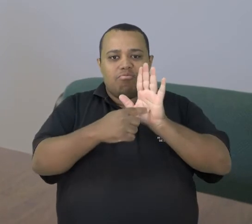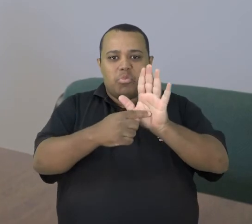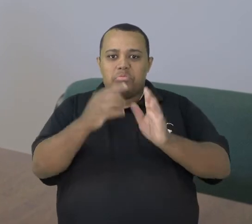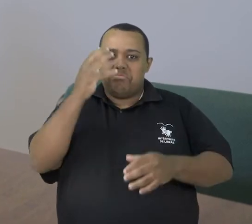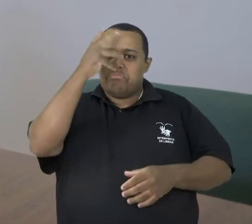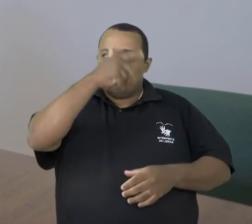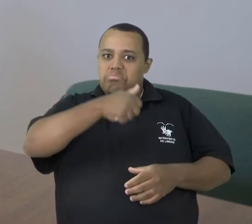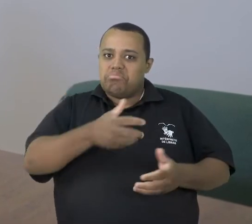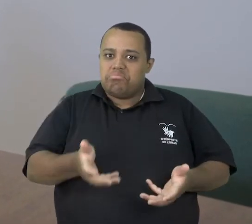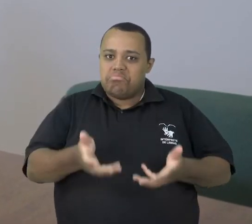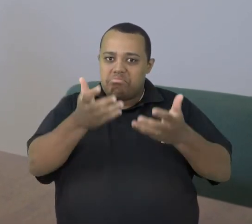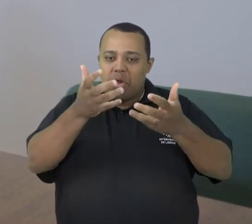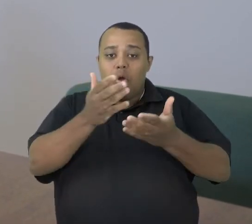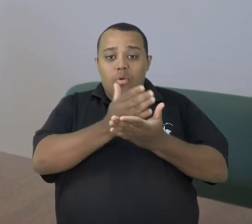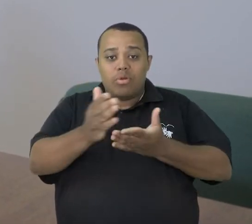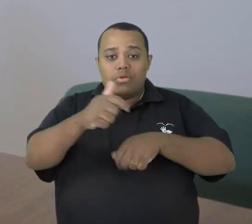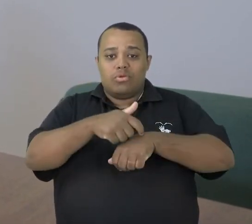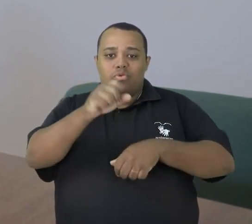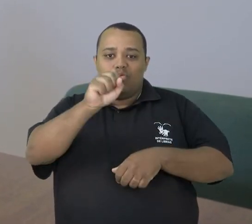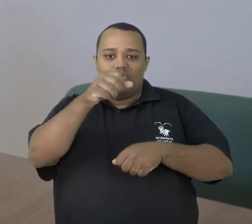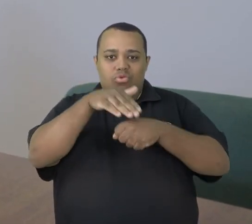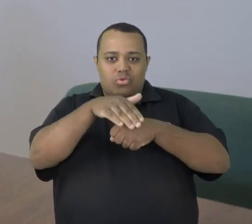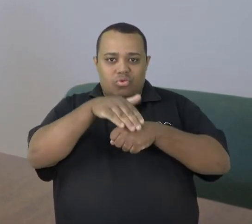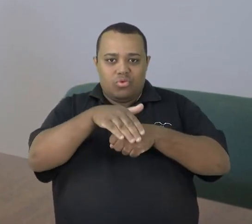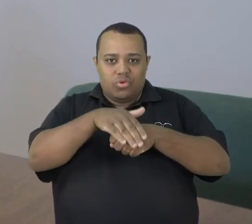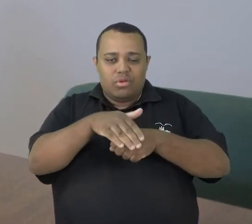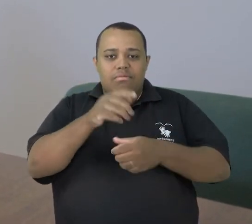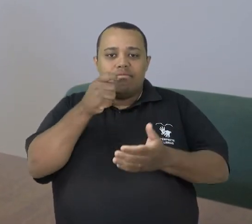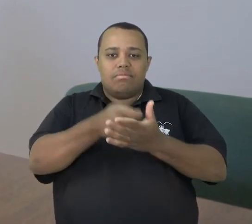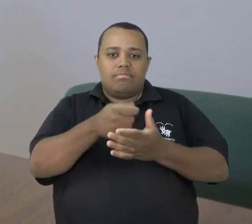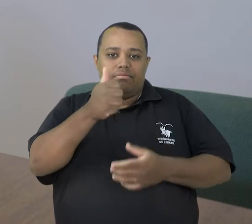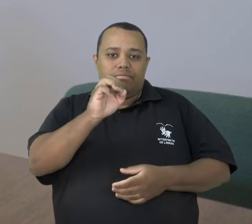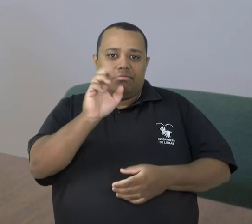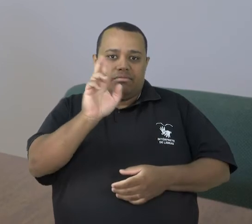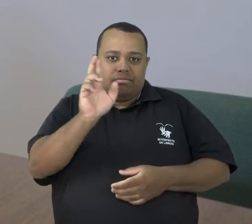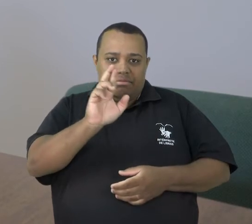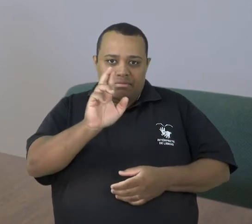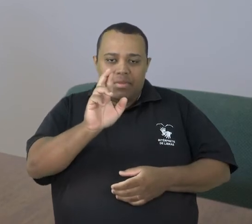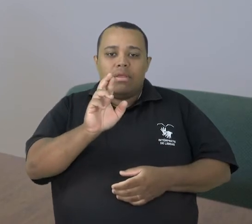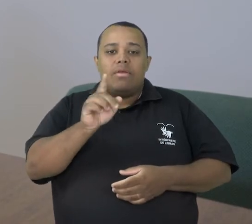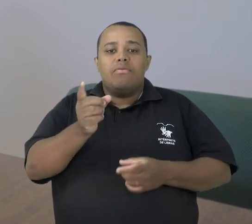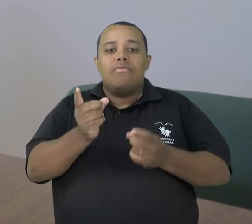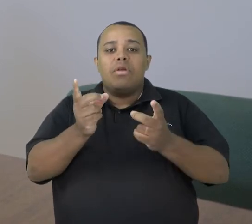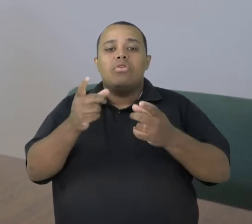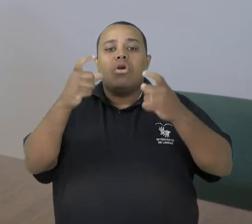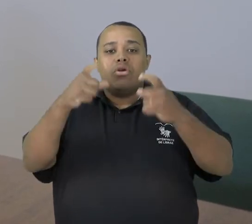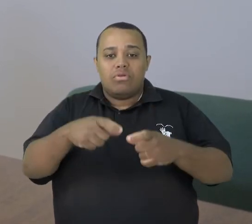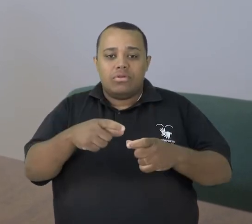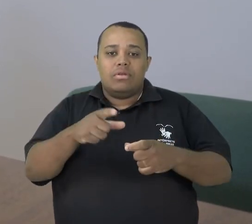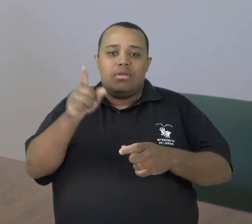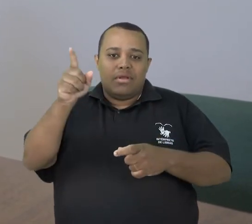Sibélios. As apresentações começam às 8 horas da noite. Os ingressos custam R$ 10,00 inteira e são vendidos